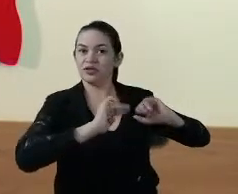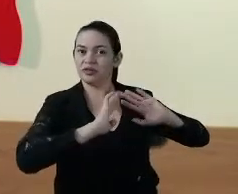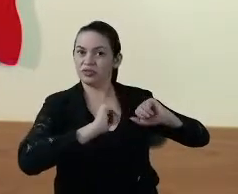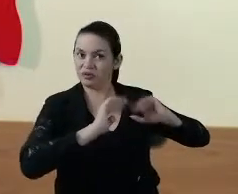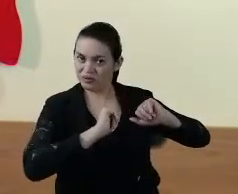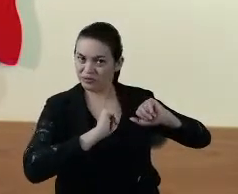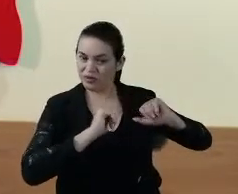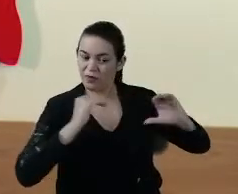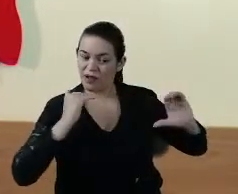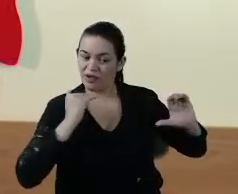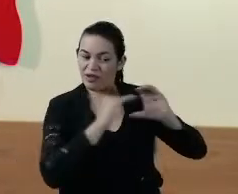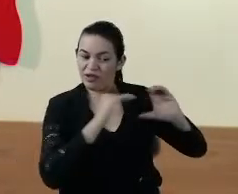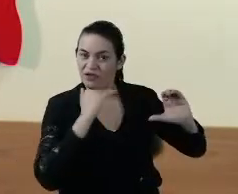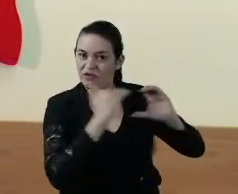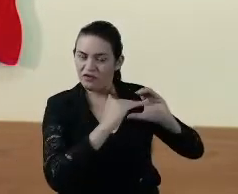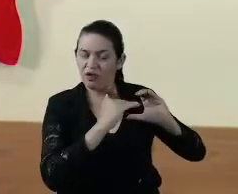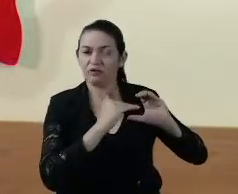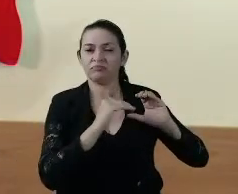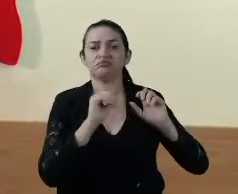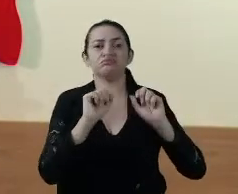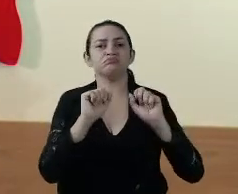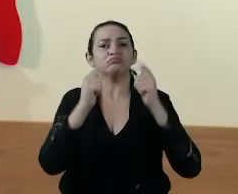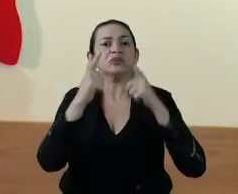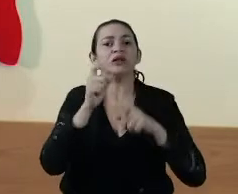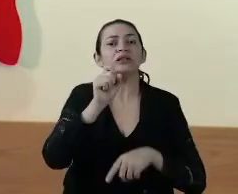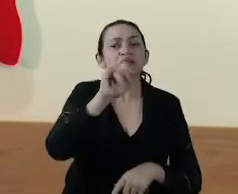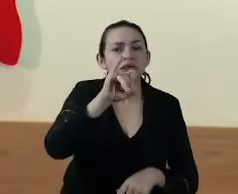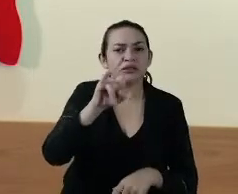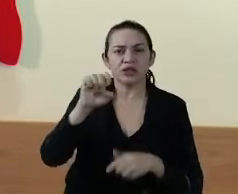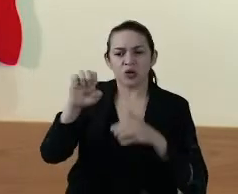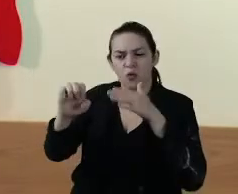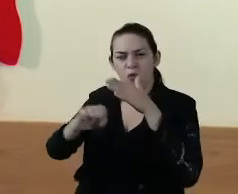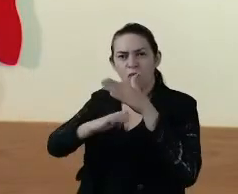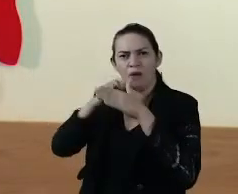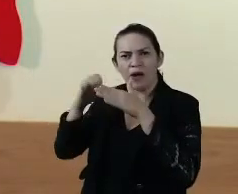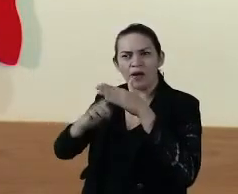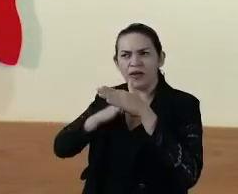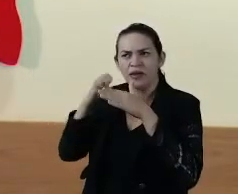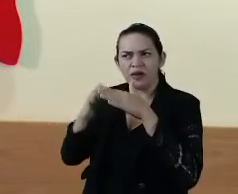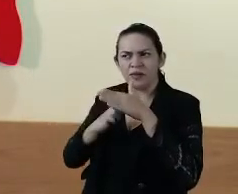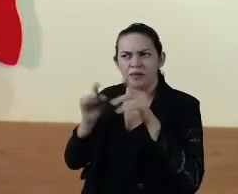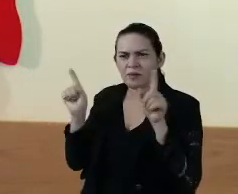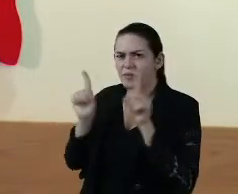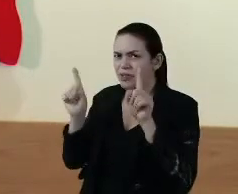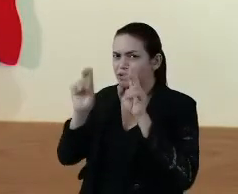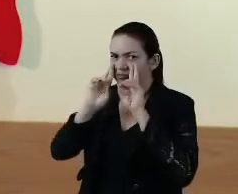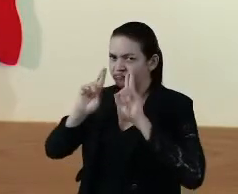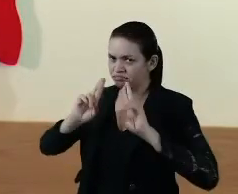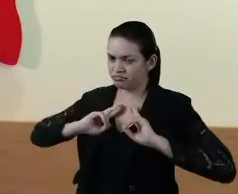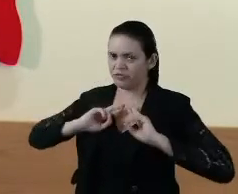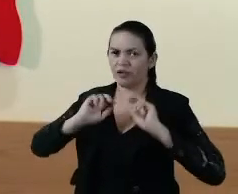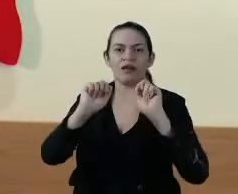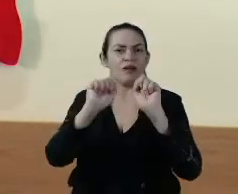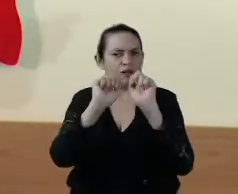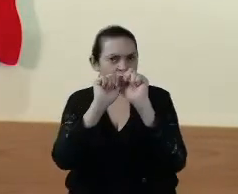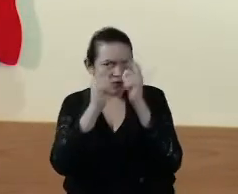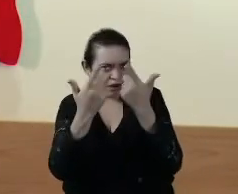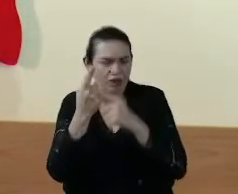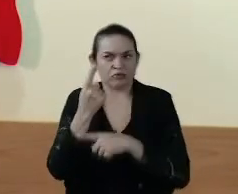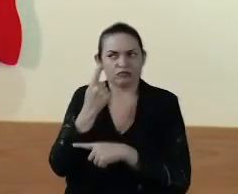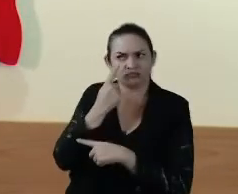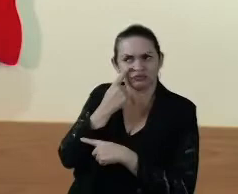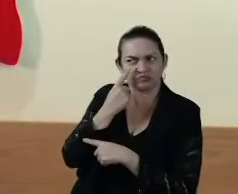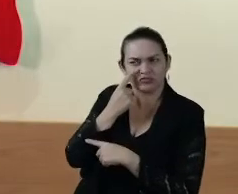que eles saibam. Então, se uma grande empresa, é evidente que isso era feito com senso de proporcionalidade, não é qualquer